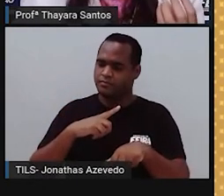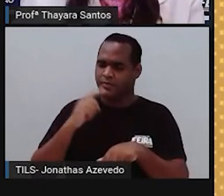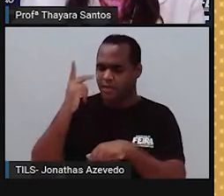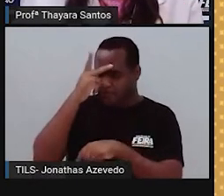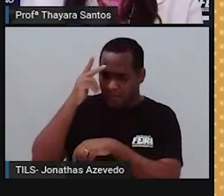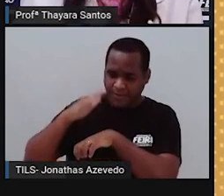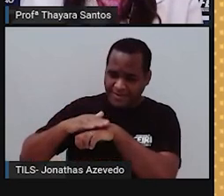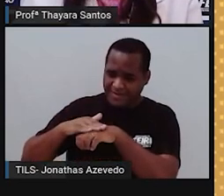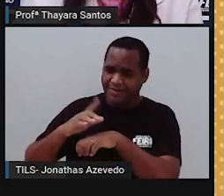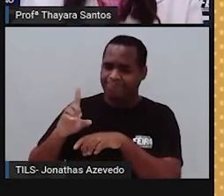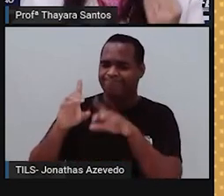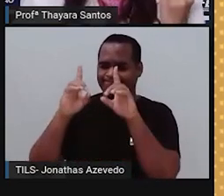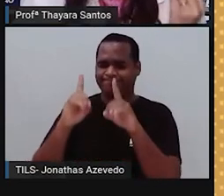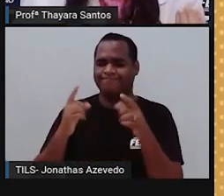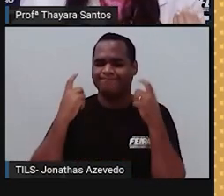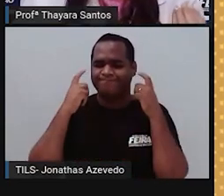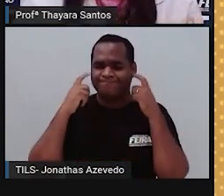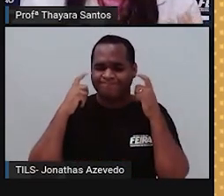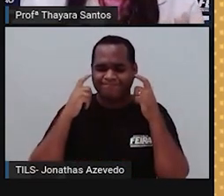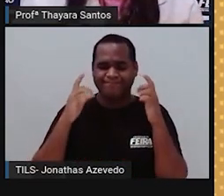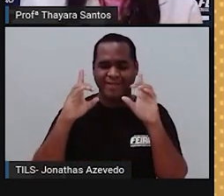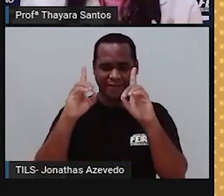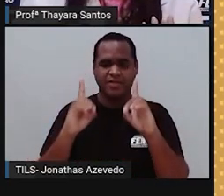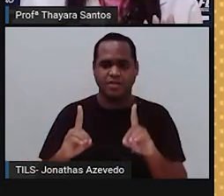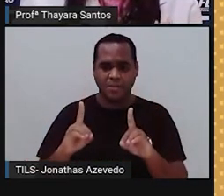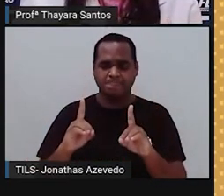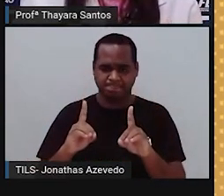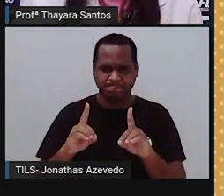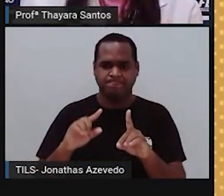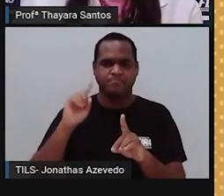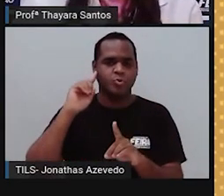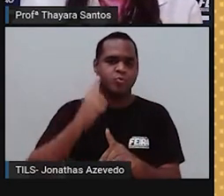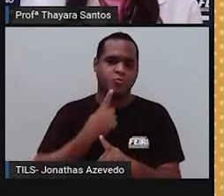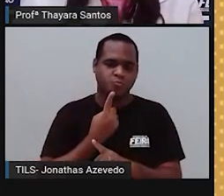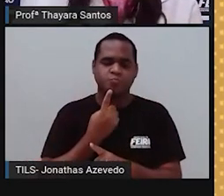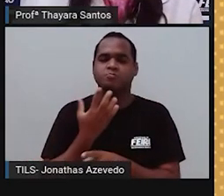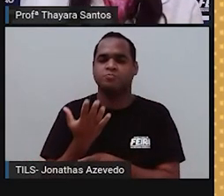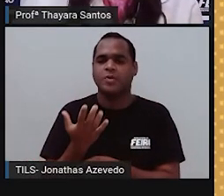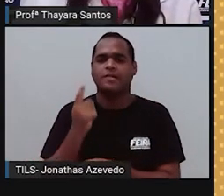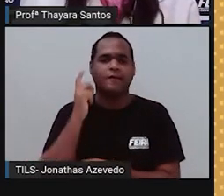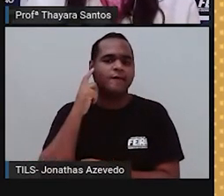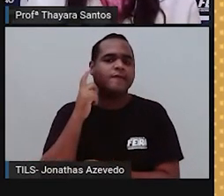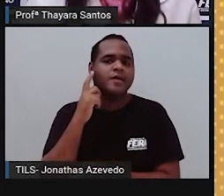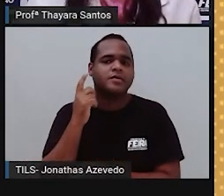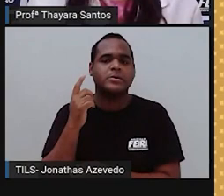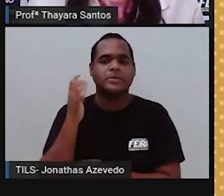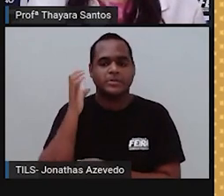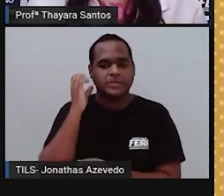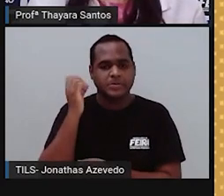que tem uma deficiência auditiva, geralmente está associada a essa estrutura, que é a cóclea.